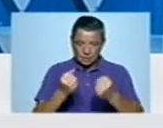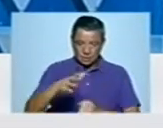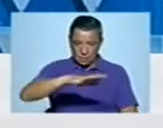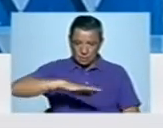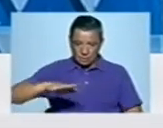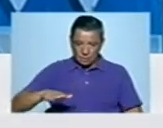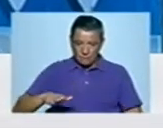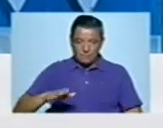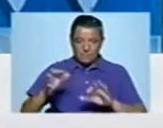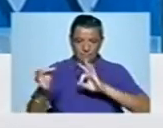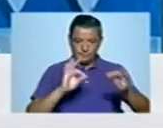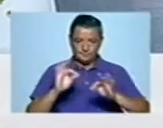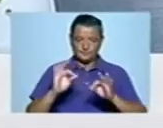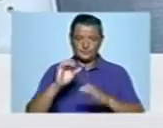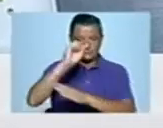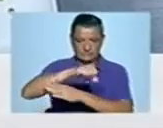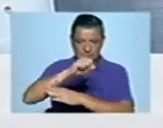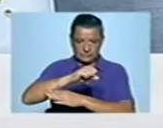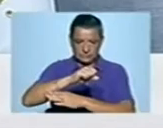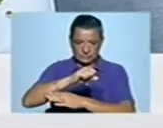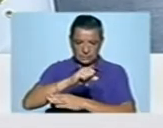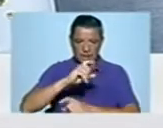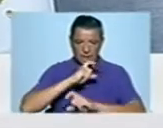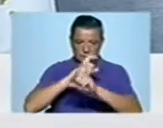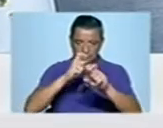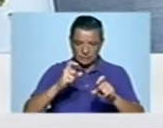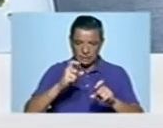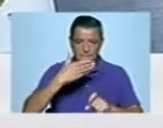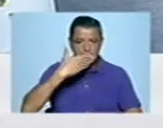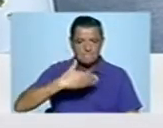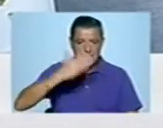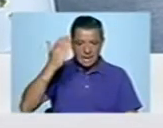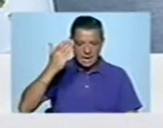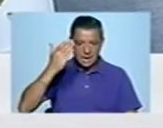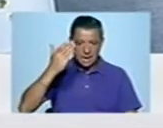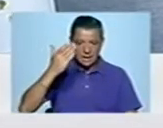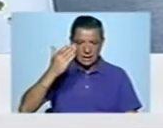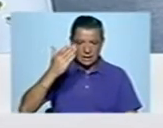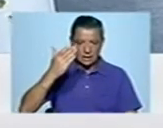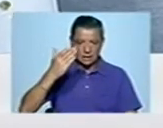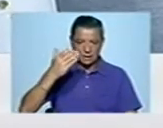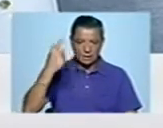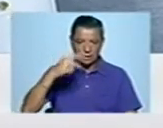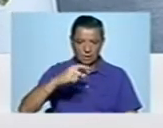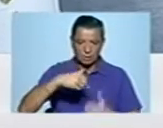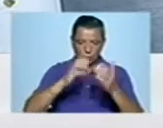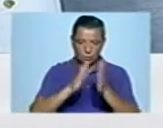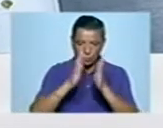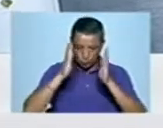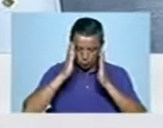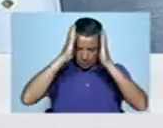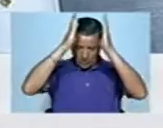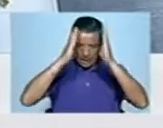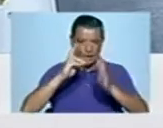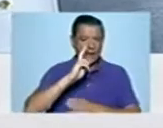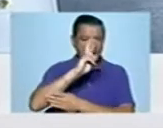preparado para o efeito? Portanto, aconselho a irem de manhã, que é para poderem aproveitar e usufruir de Tomar. E, portanto,